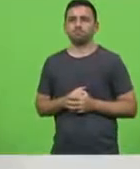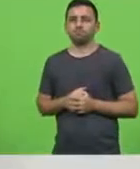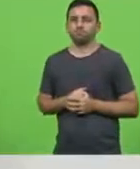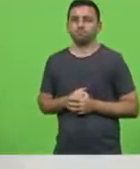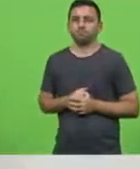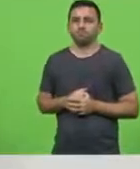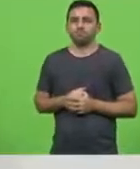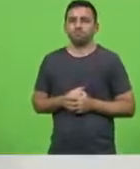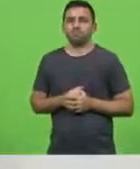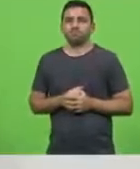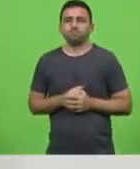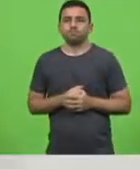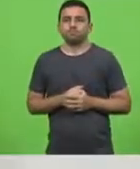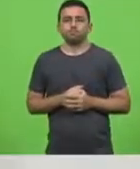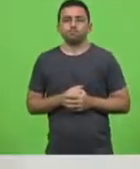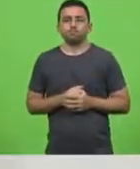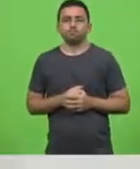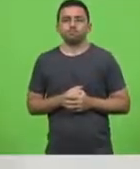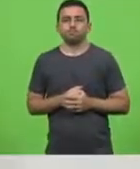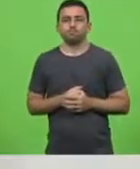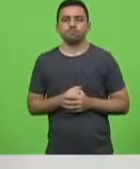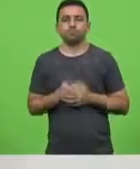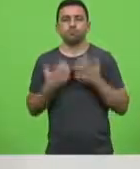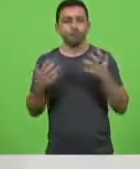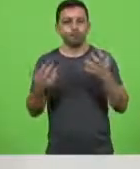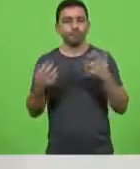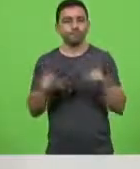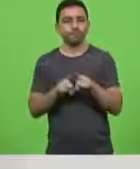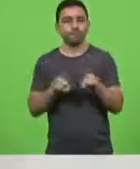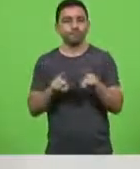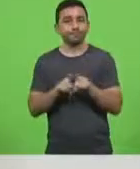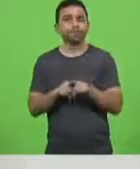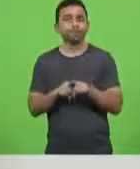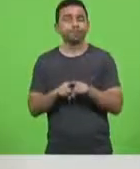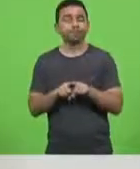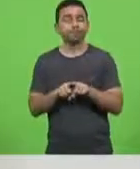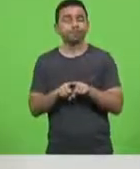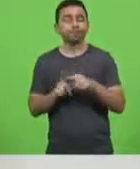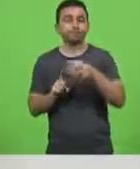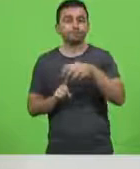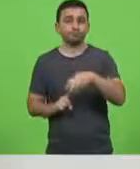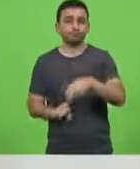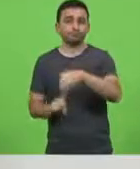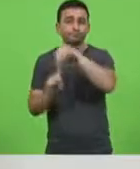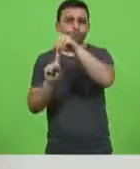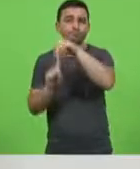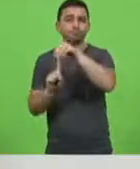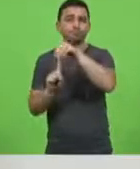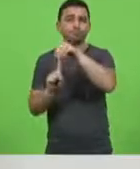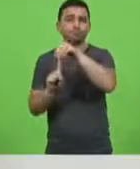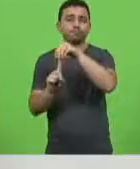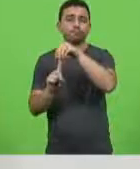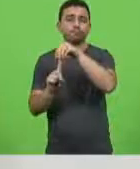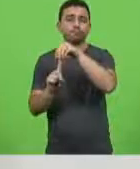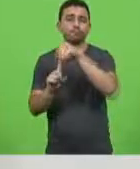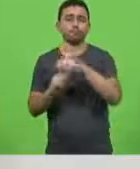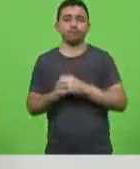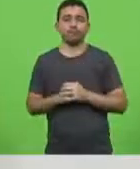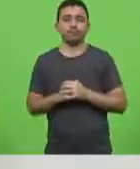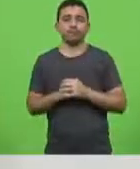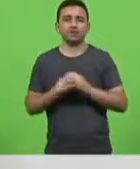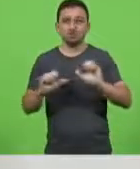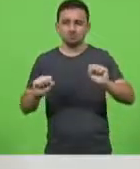quero aqui também destacar o